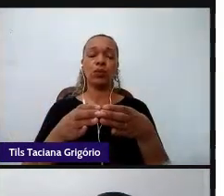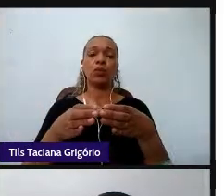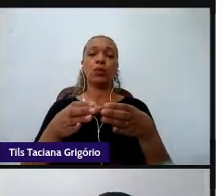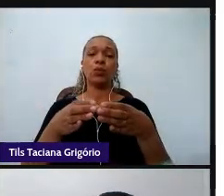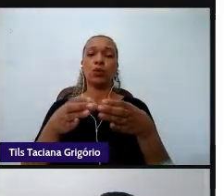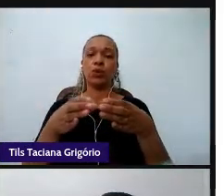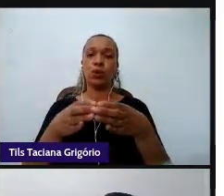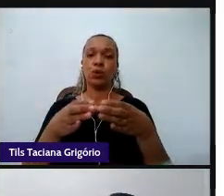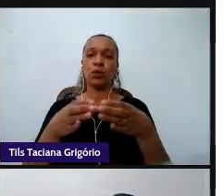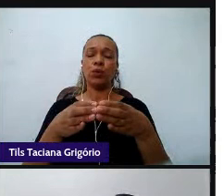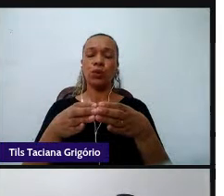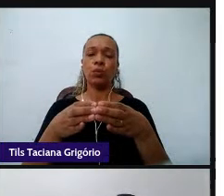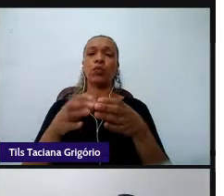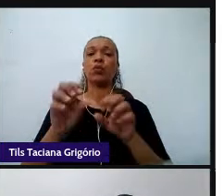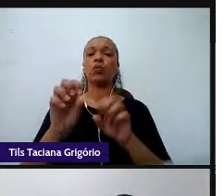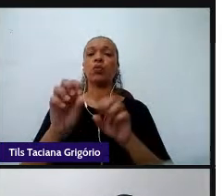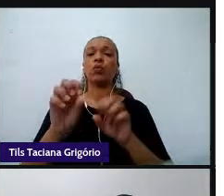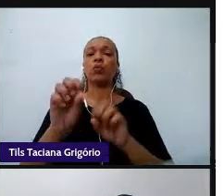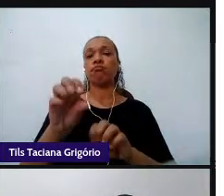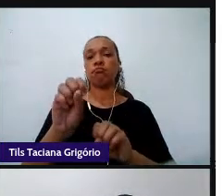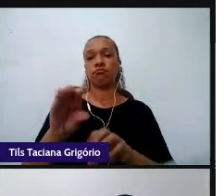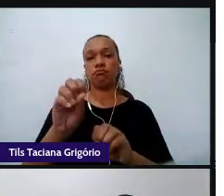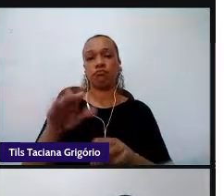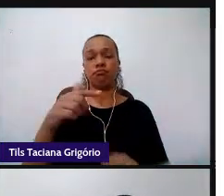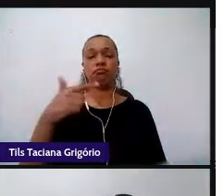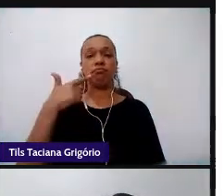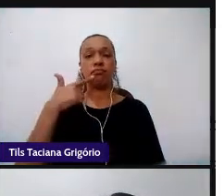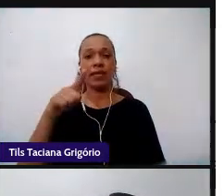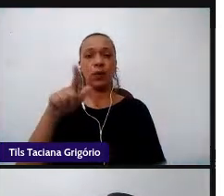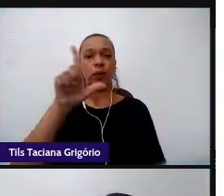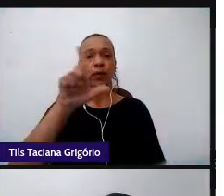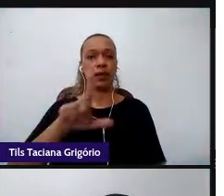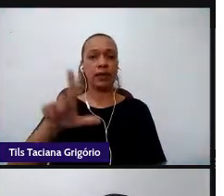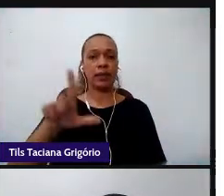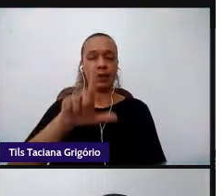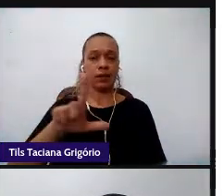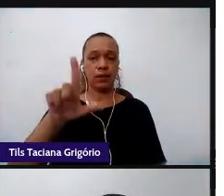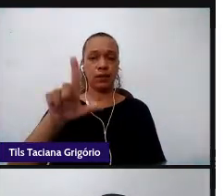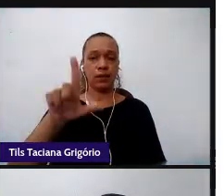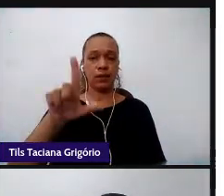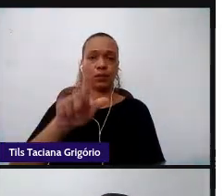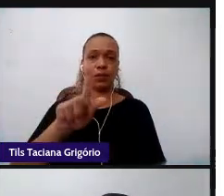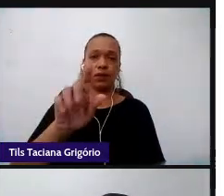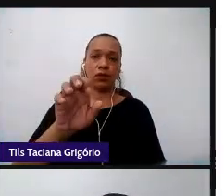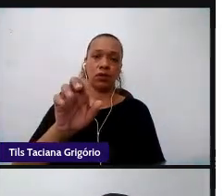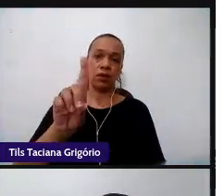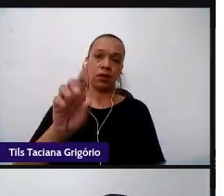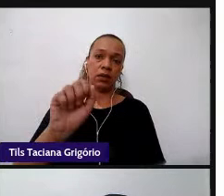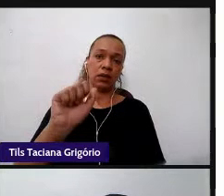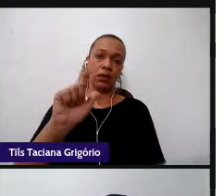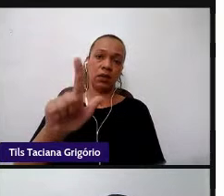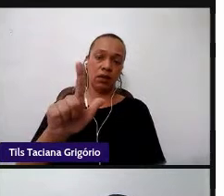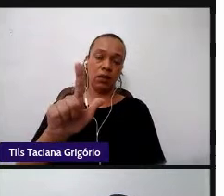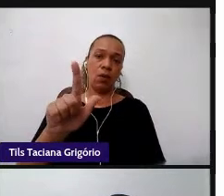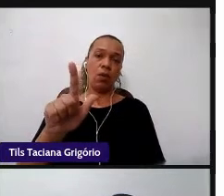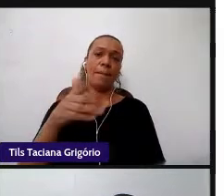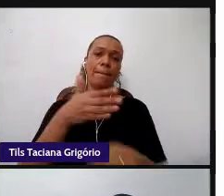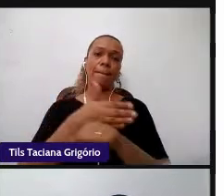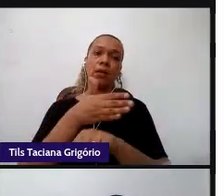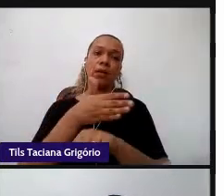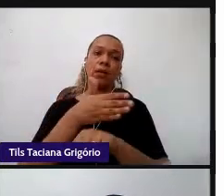literaturas, o GEDEAL, então, a participação como membro do grupo também nos motiva a